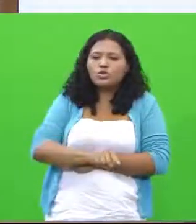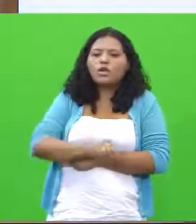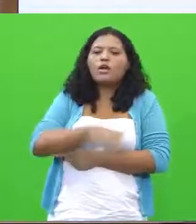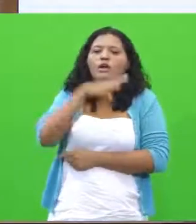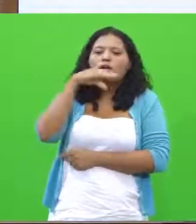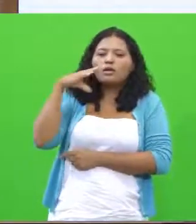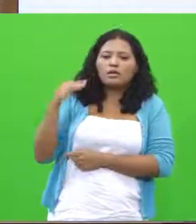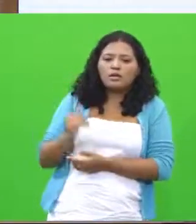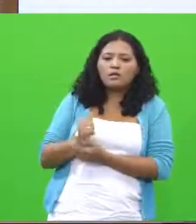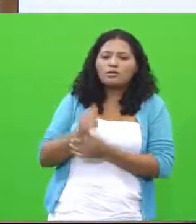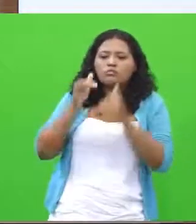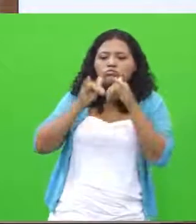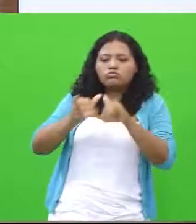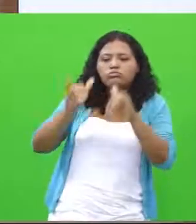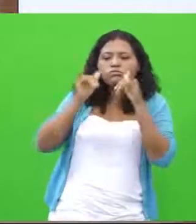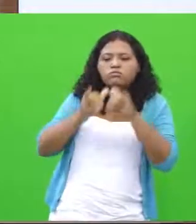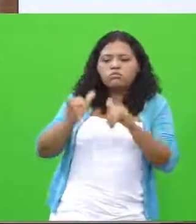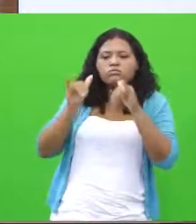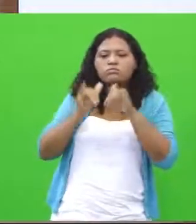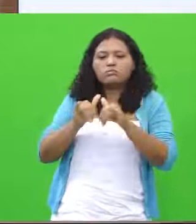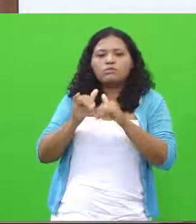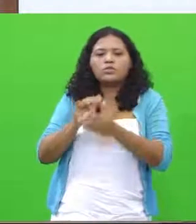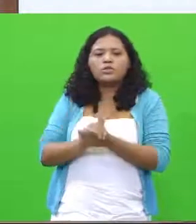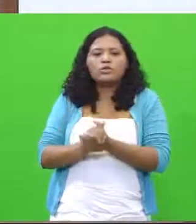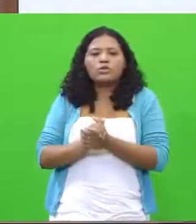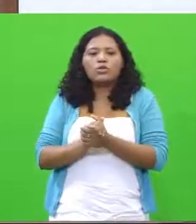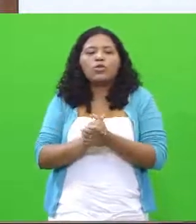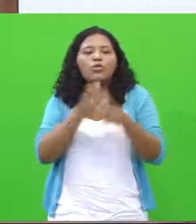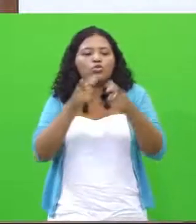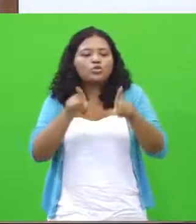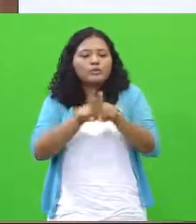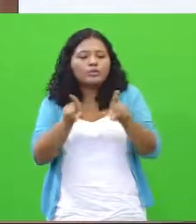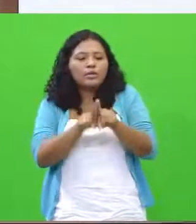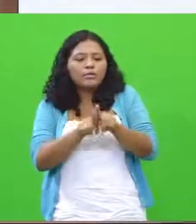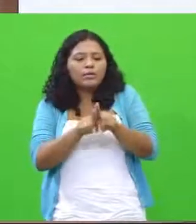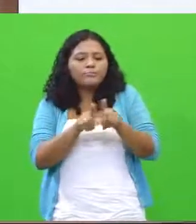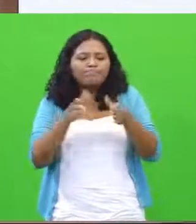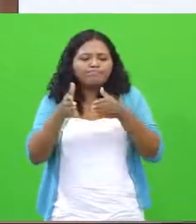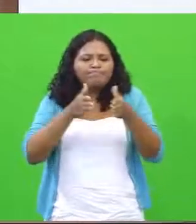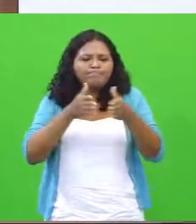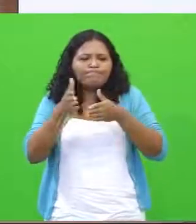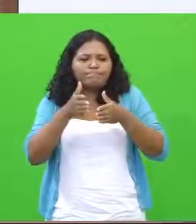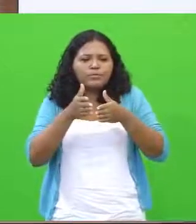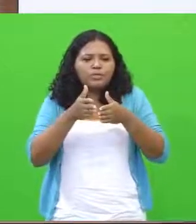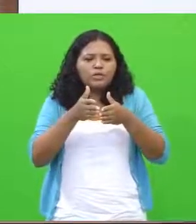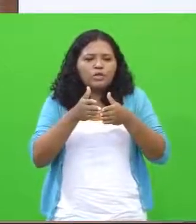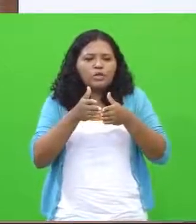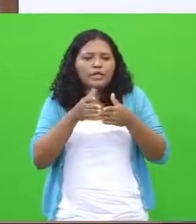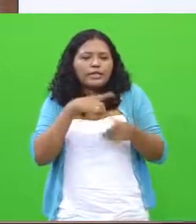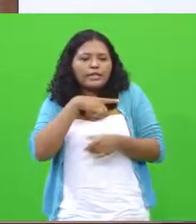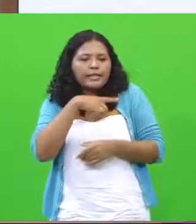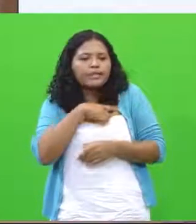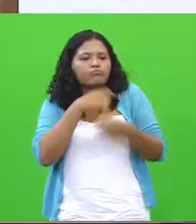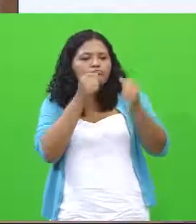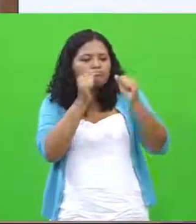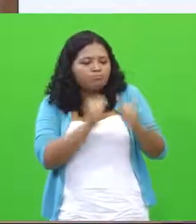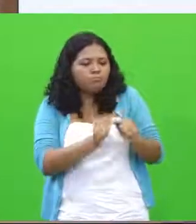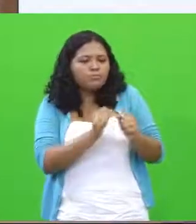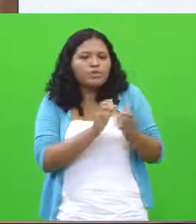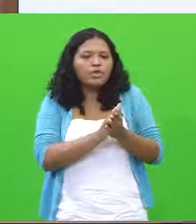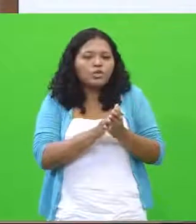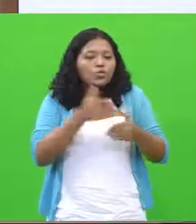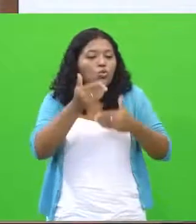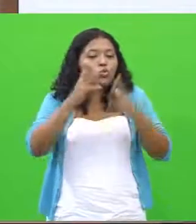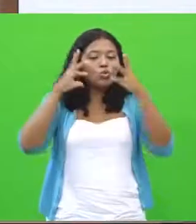em propagandas, em publicidade, onde há uma parcial regulamentação. Então, tudo isso